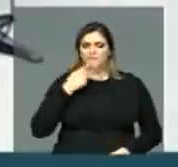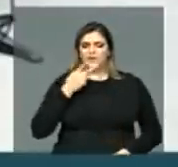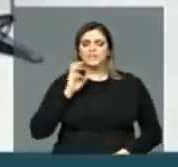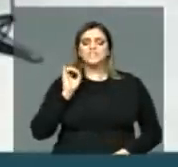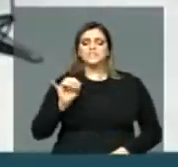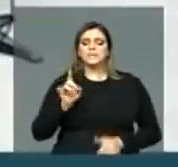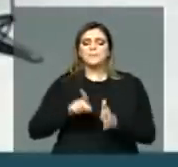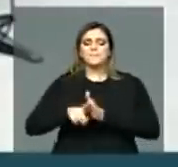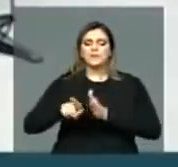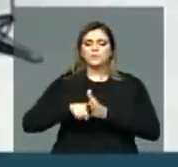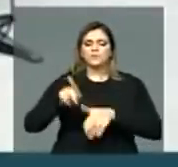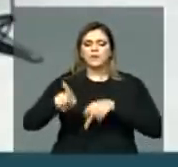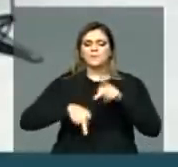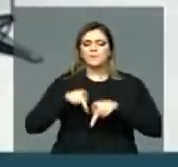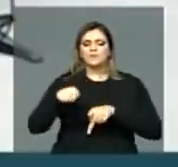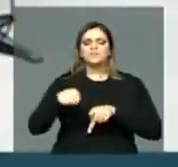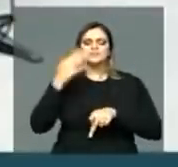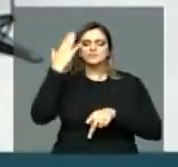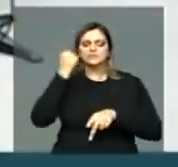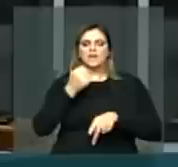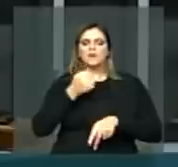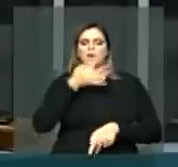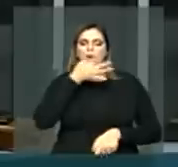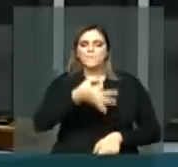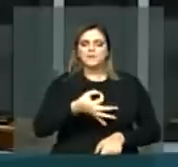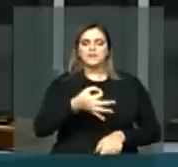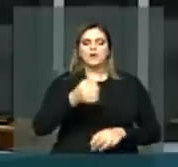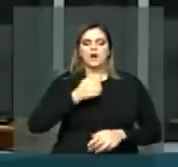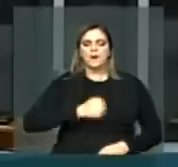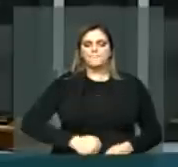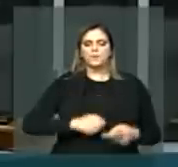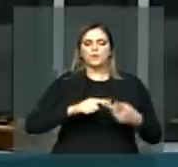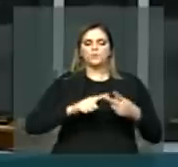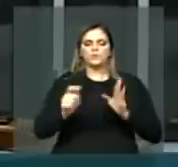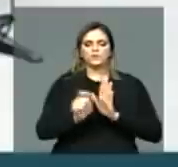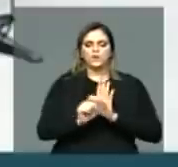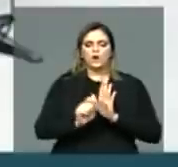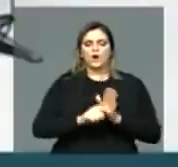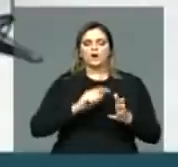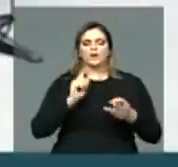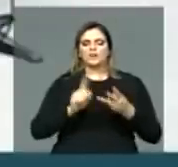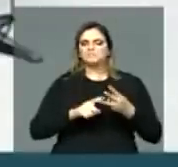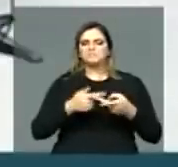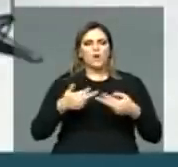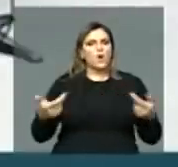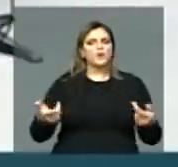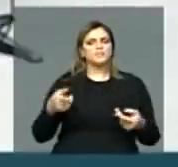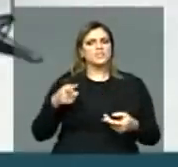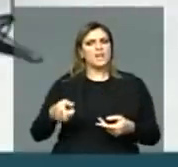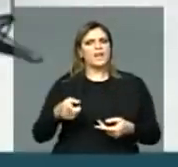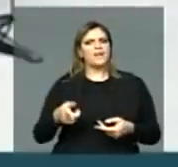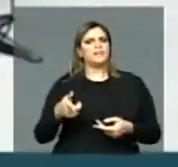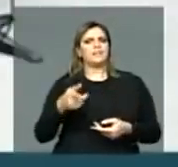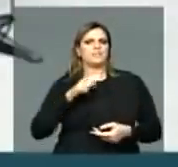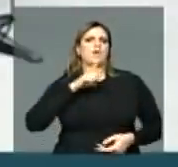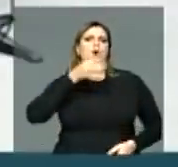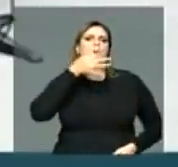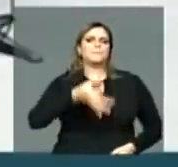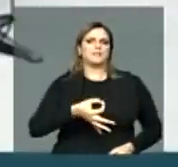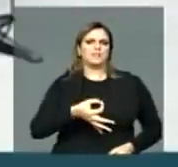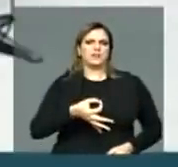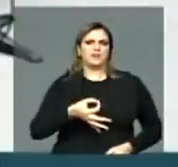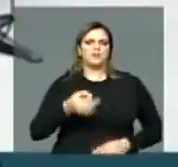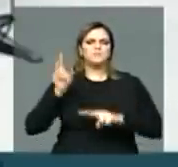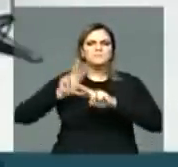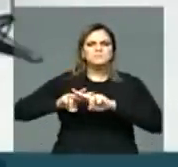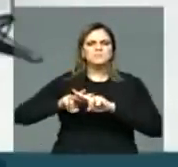plebiscito, o povo sabe falar sobre o aborto, sobre a discriminação da droga, sobre as penas